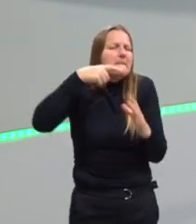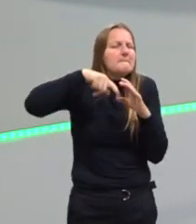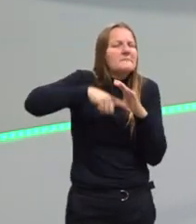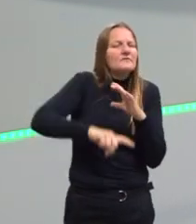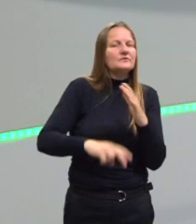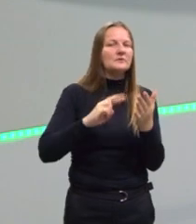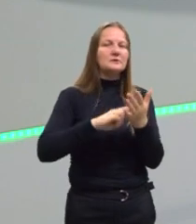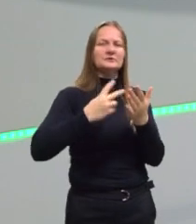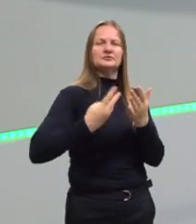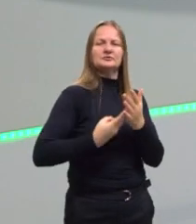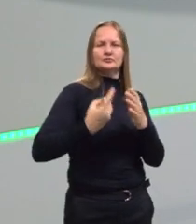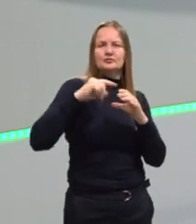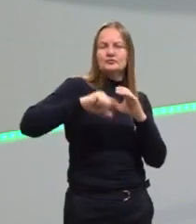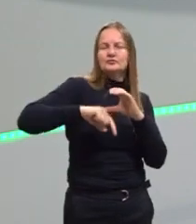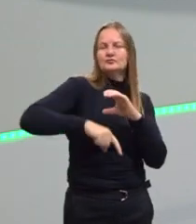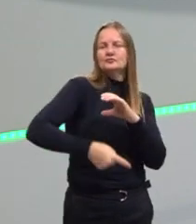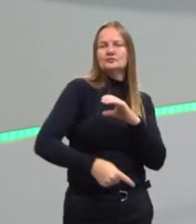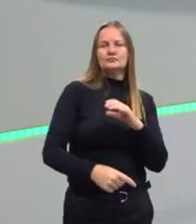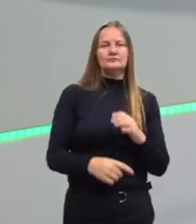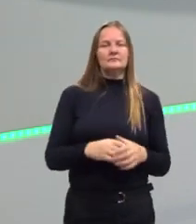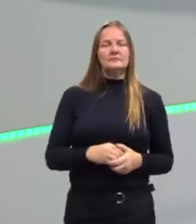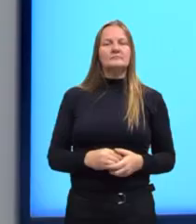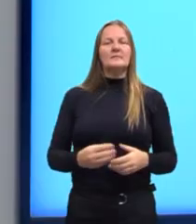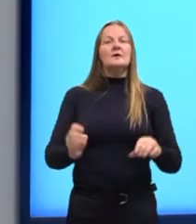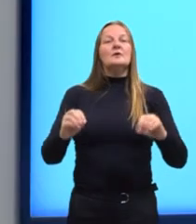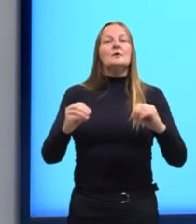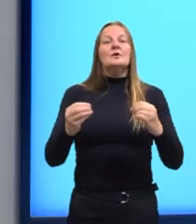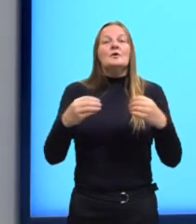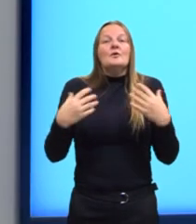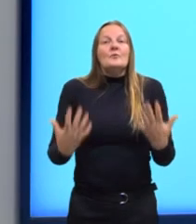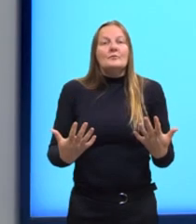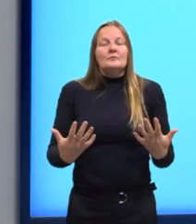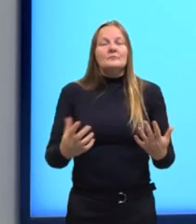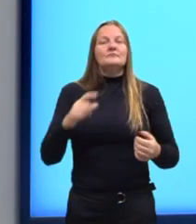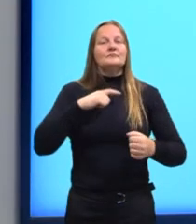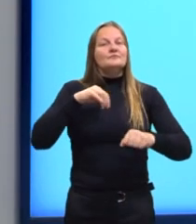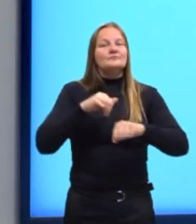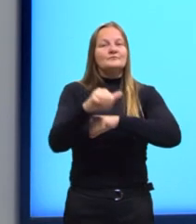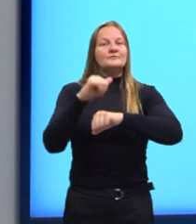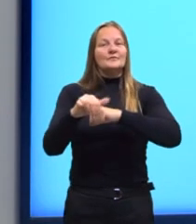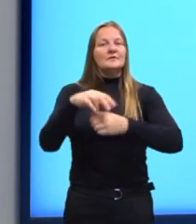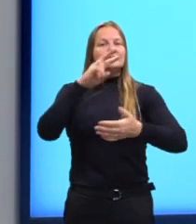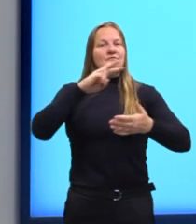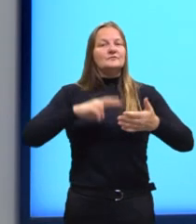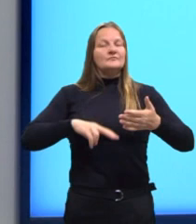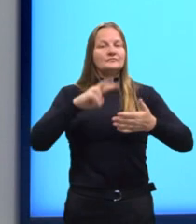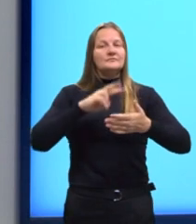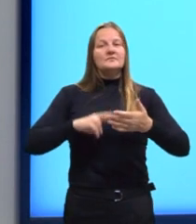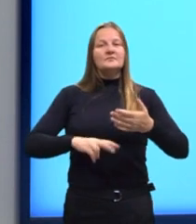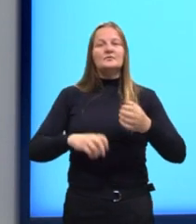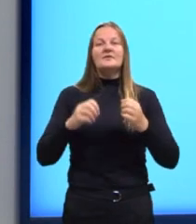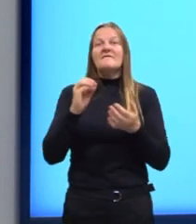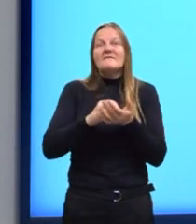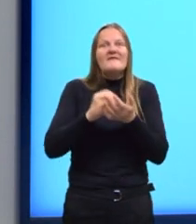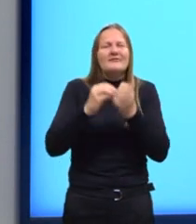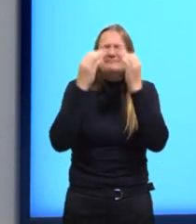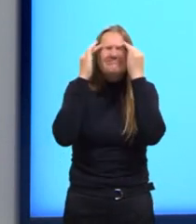Certo? Então, ah, mas quando é que acontece a leitura que não é compreendida,